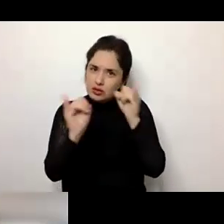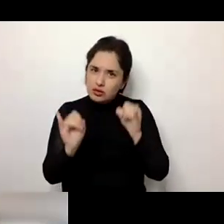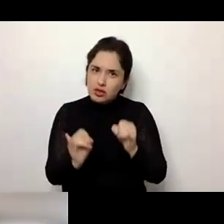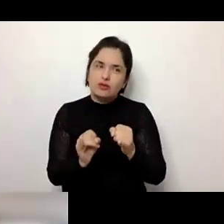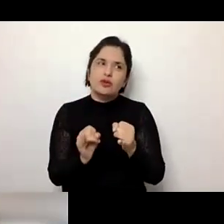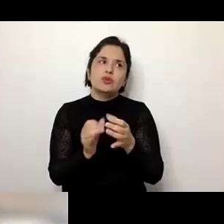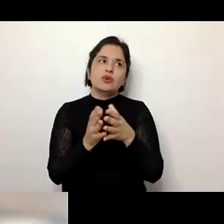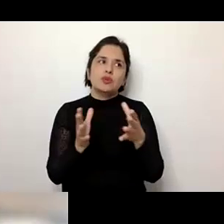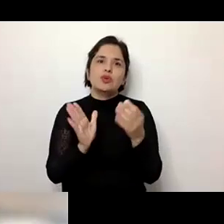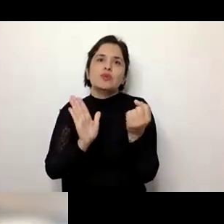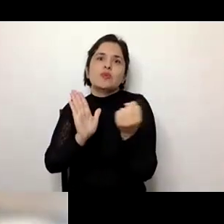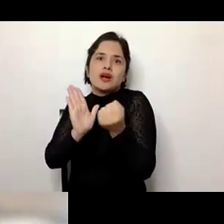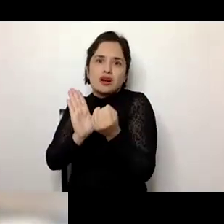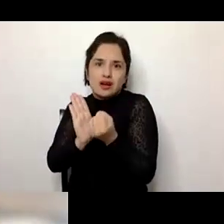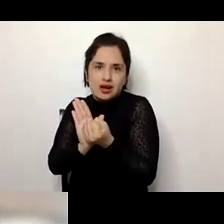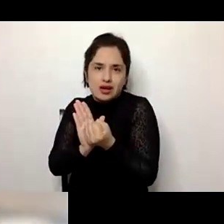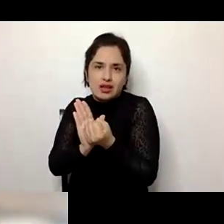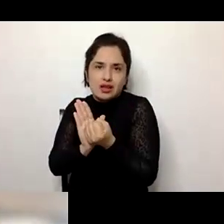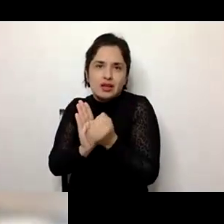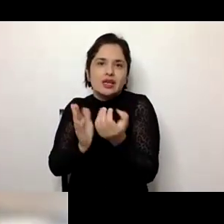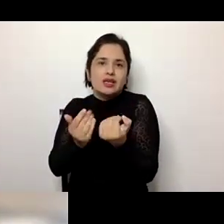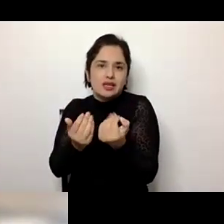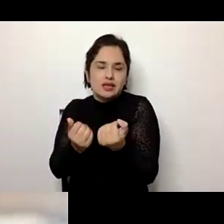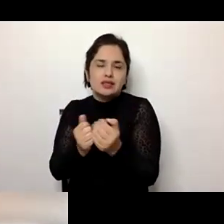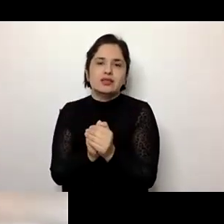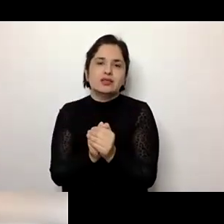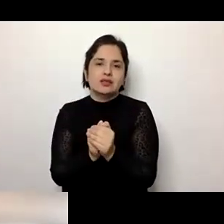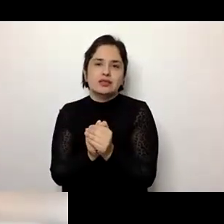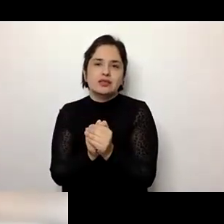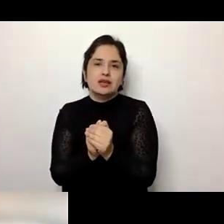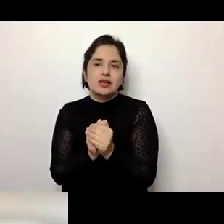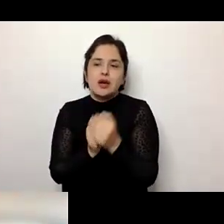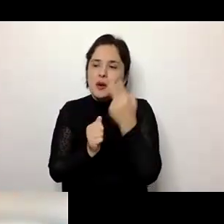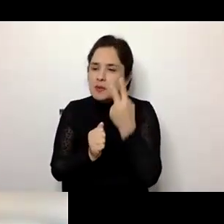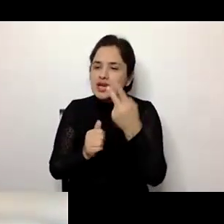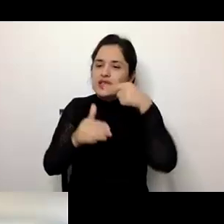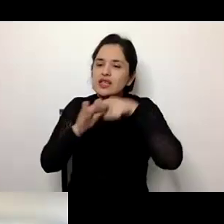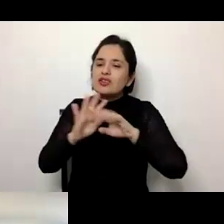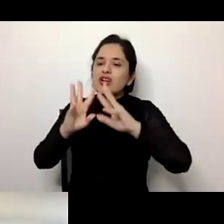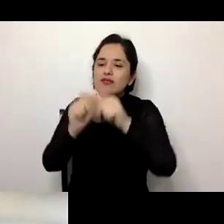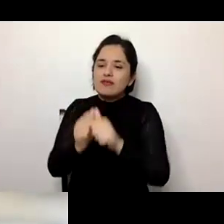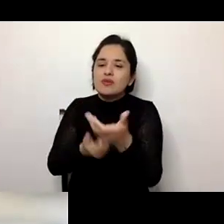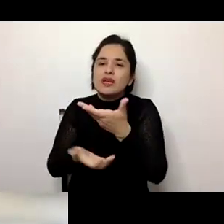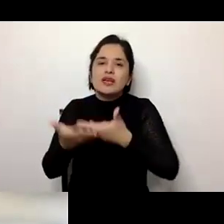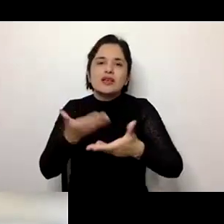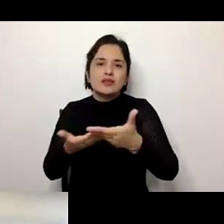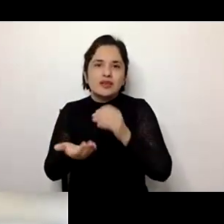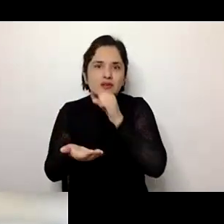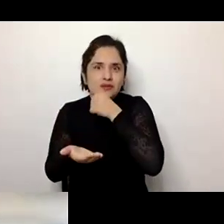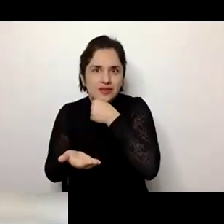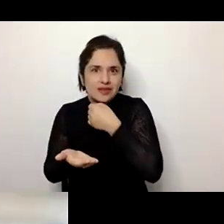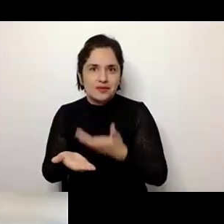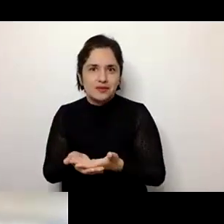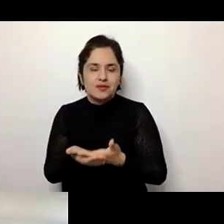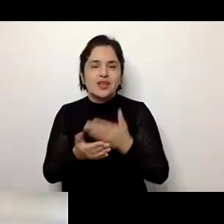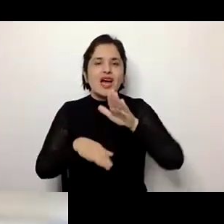marcante, então é preciso olhar para essa dinâmica familiar que é estabelecida. Muitas vezes nós